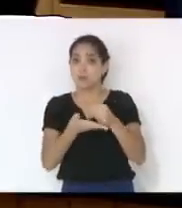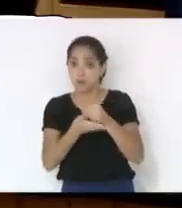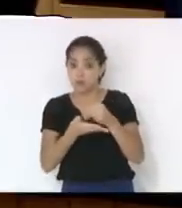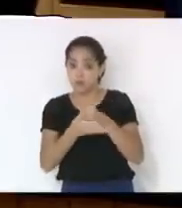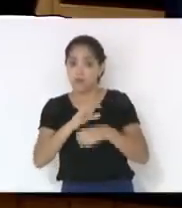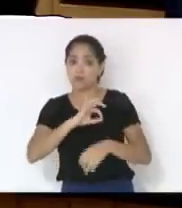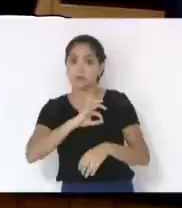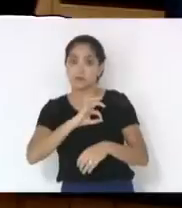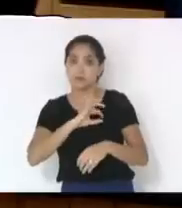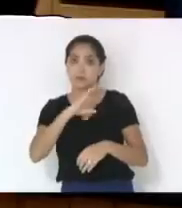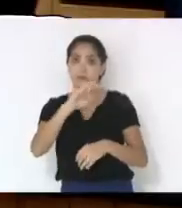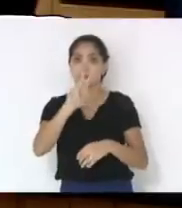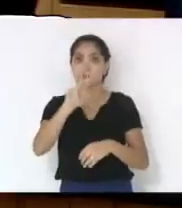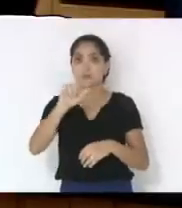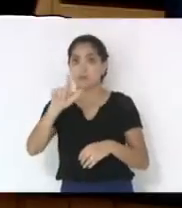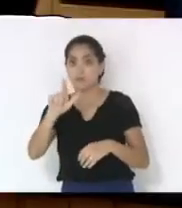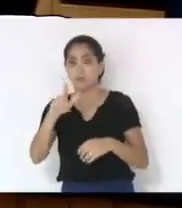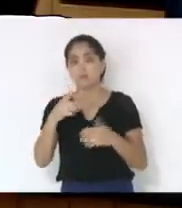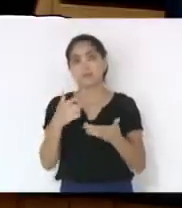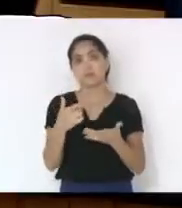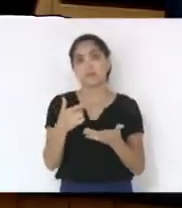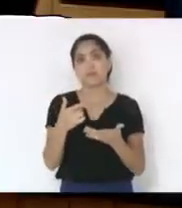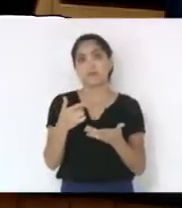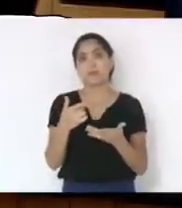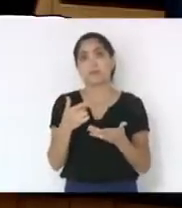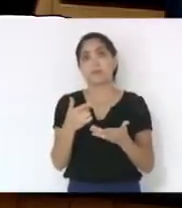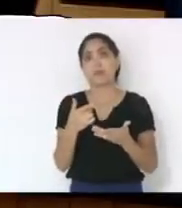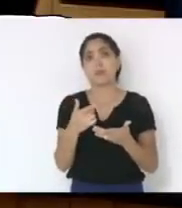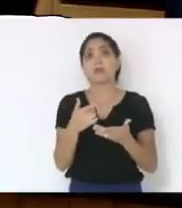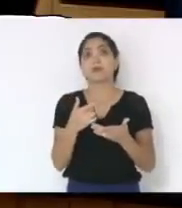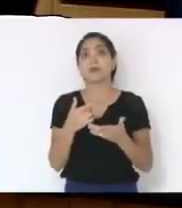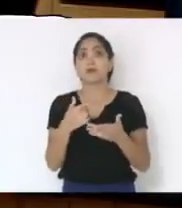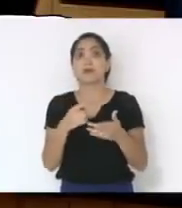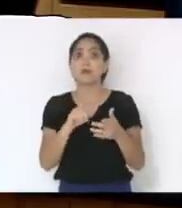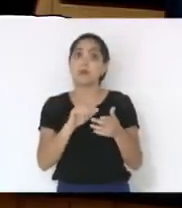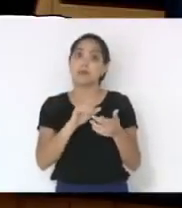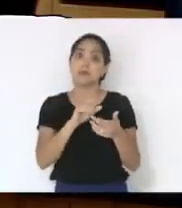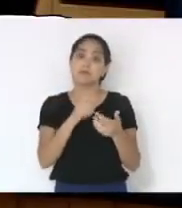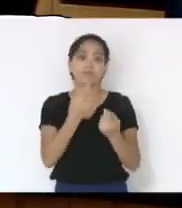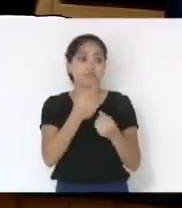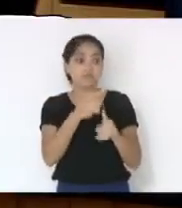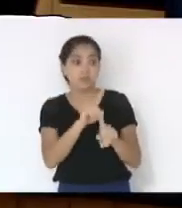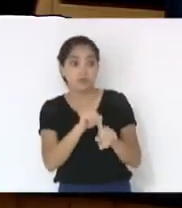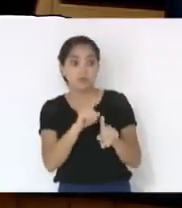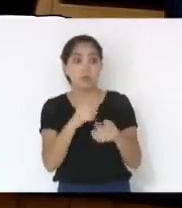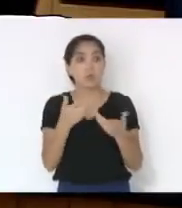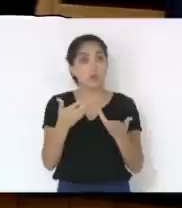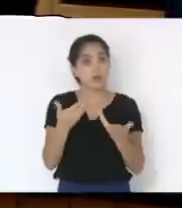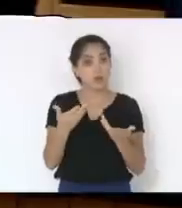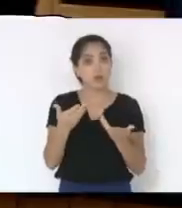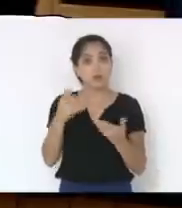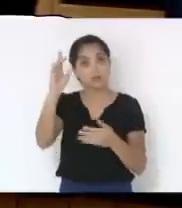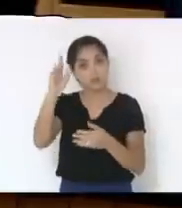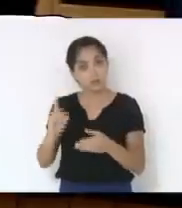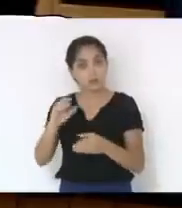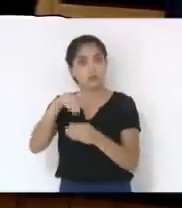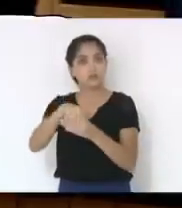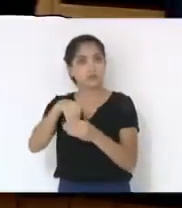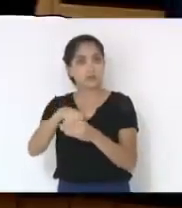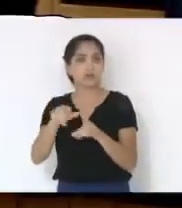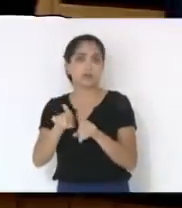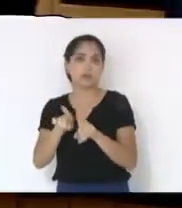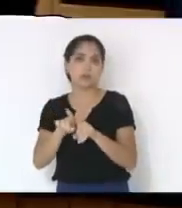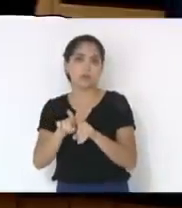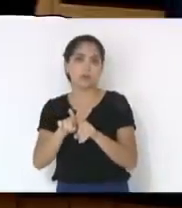os policiais civis, eles são contrários ou querem ter o direito de votar, então, também. Porque essa